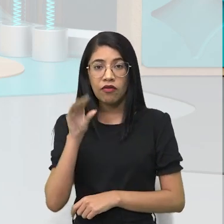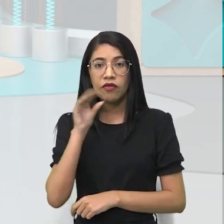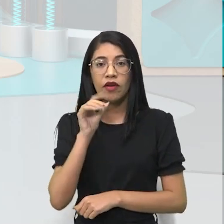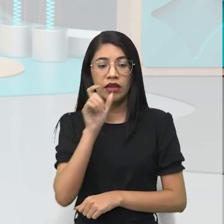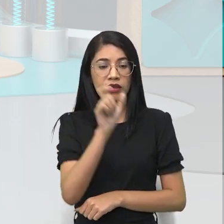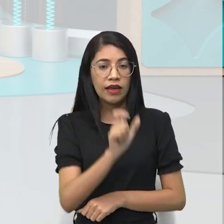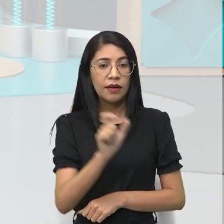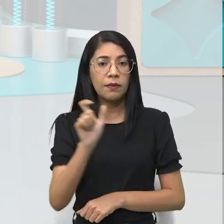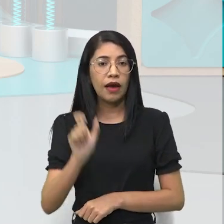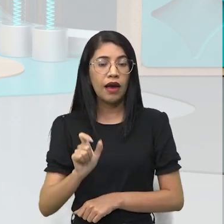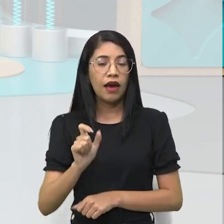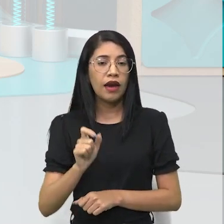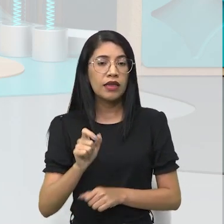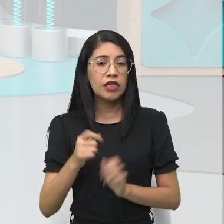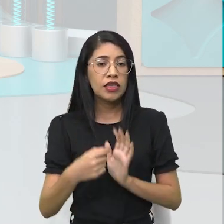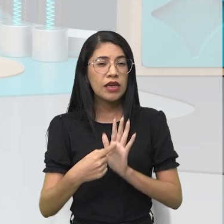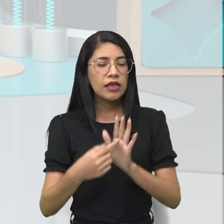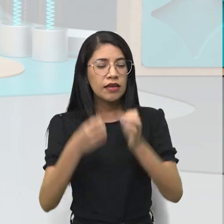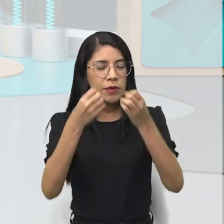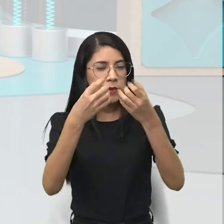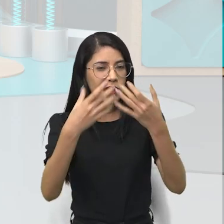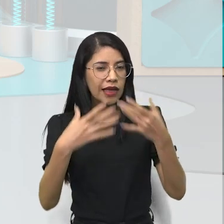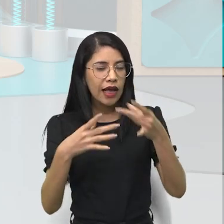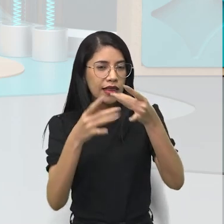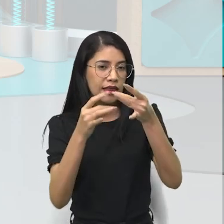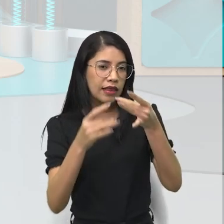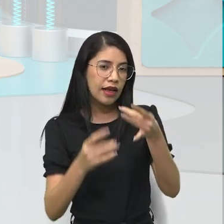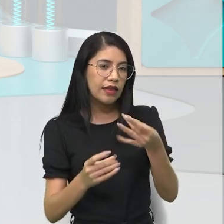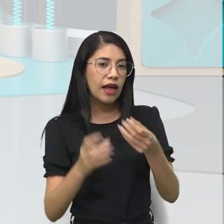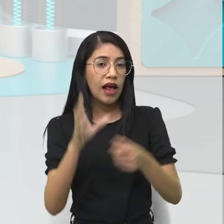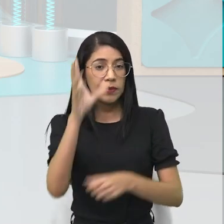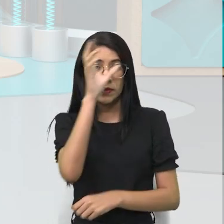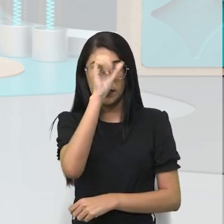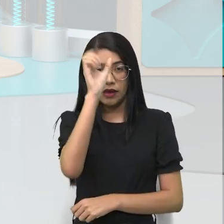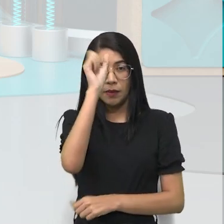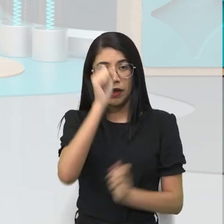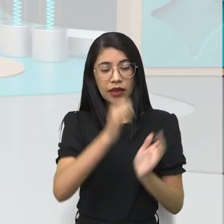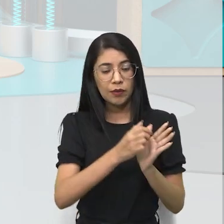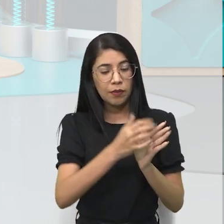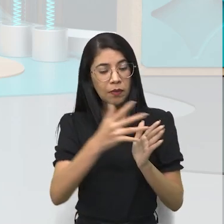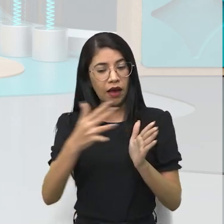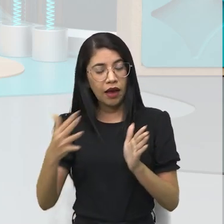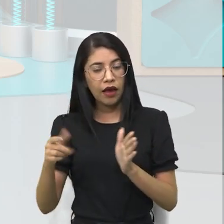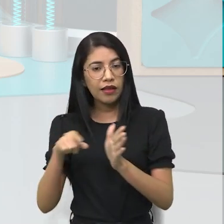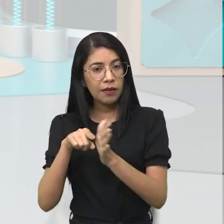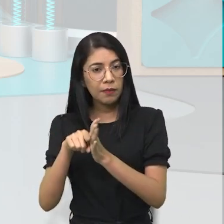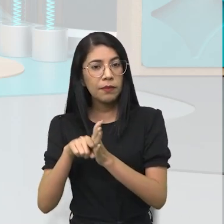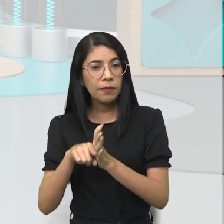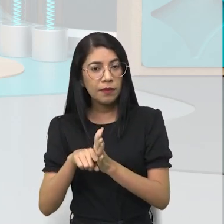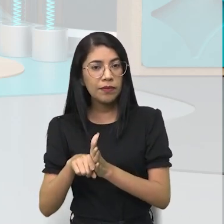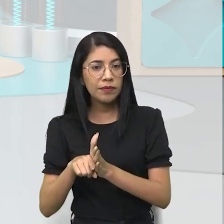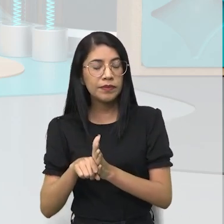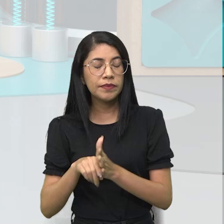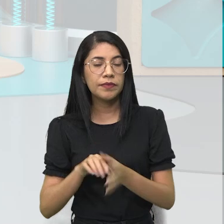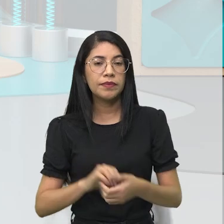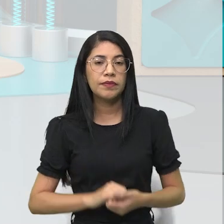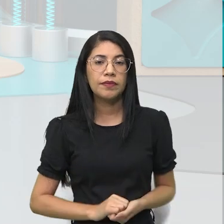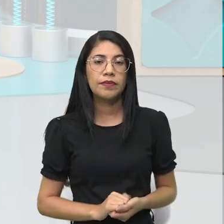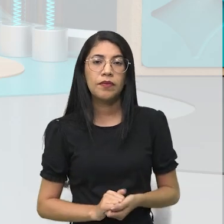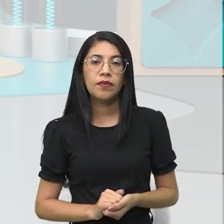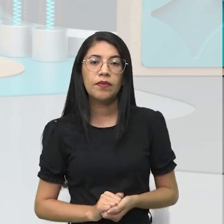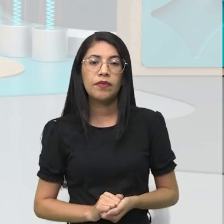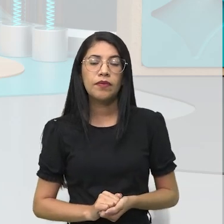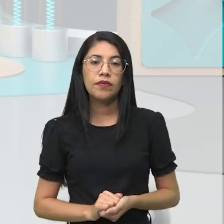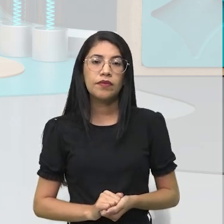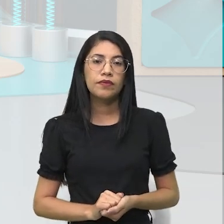fala, né, era expor oralmente, tudo aquilo que nós aprendemos, então, durante uma leitura, né, para expor o